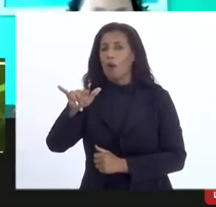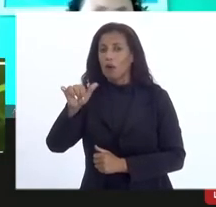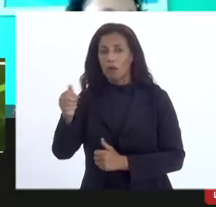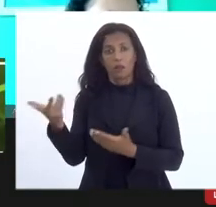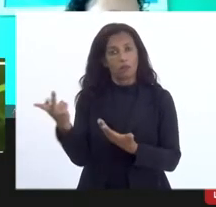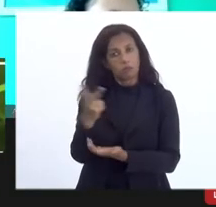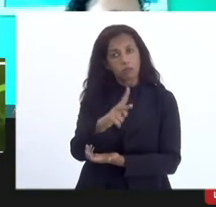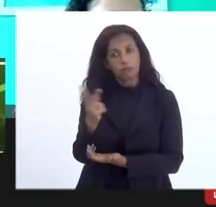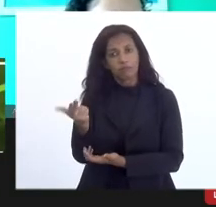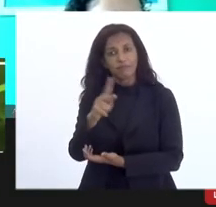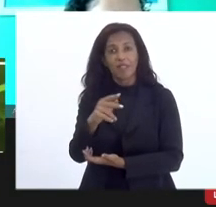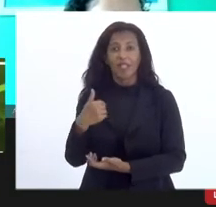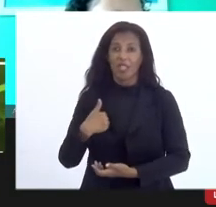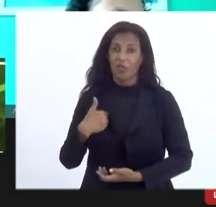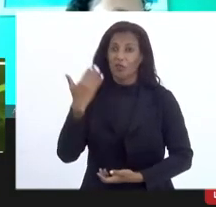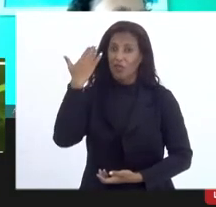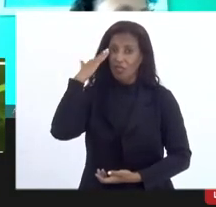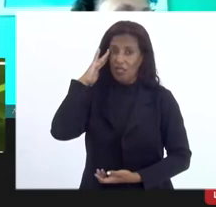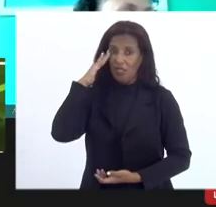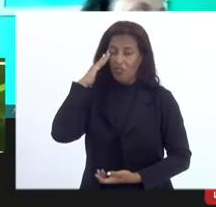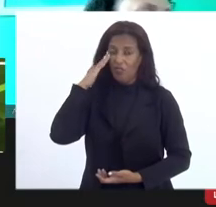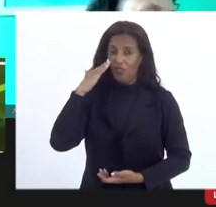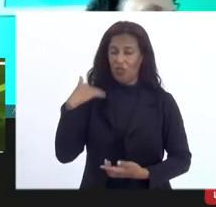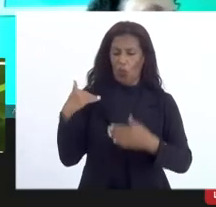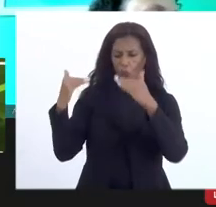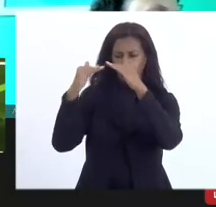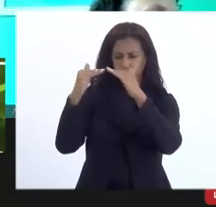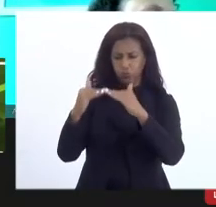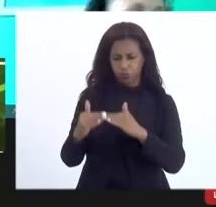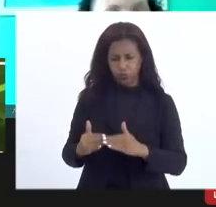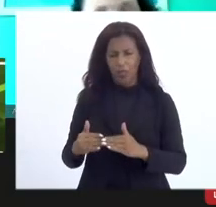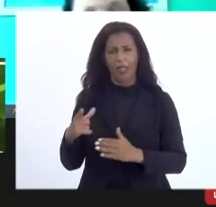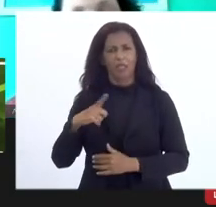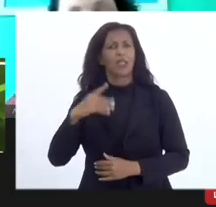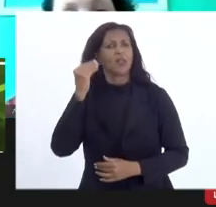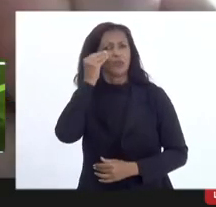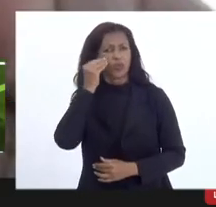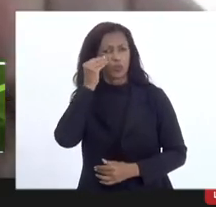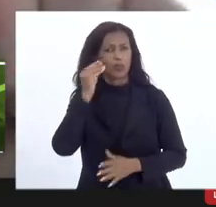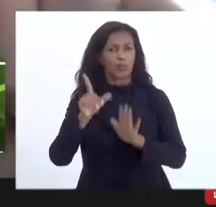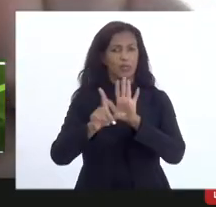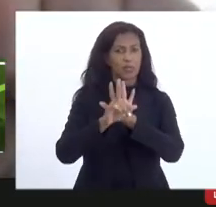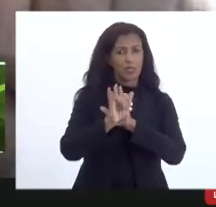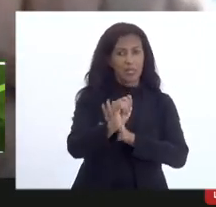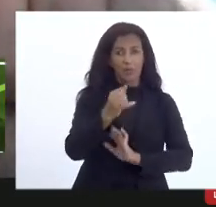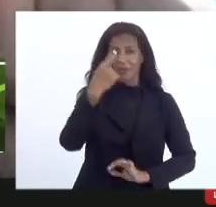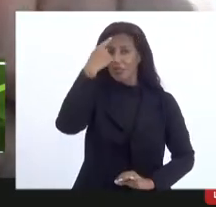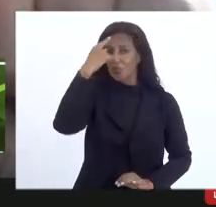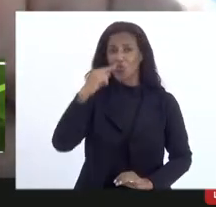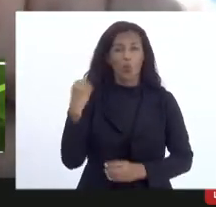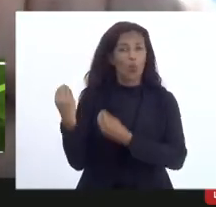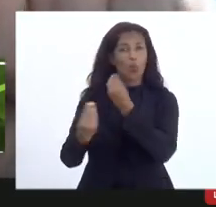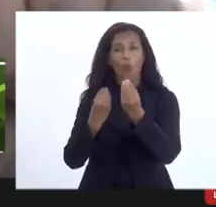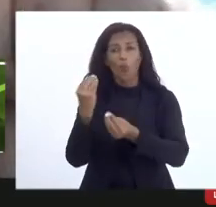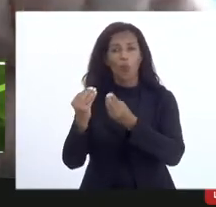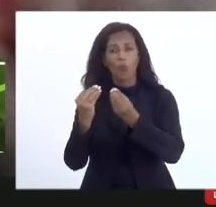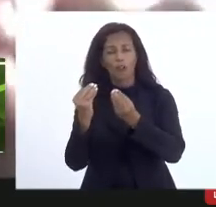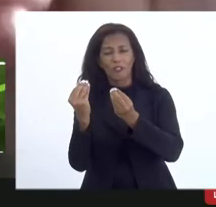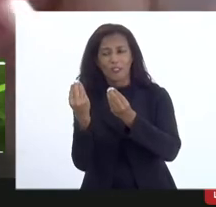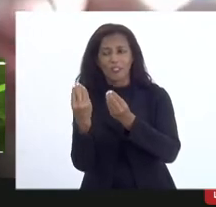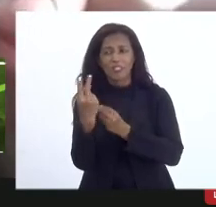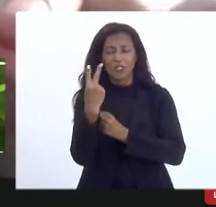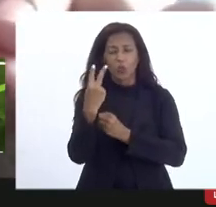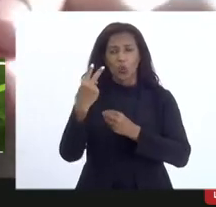e eu confesso que eu entendi eu estou de acordo eu tenho muita experiência em lei mas eu não saberia como em